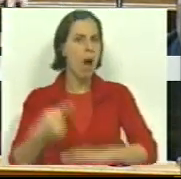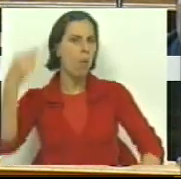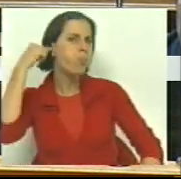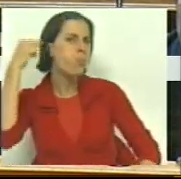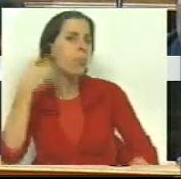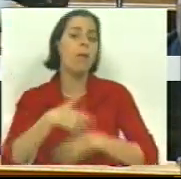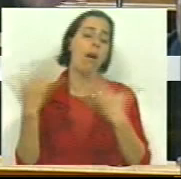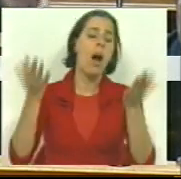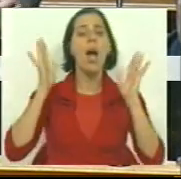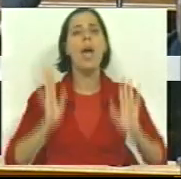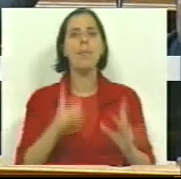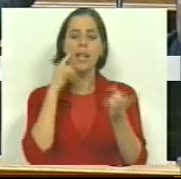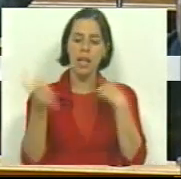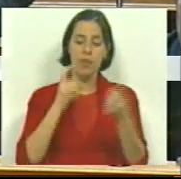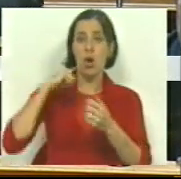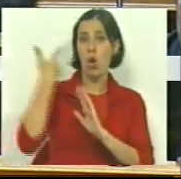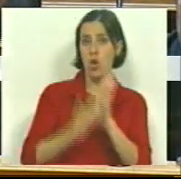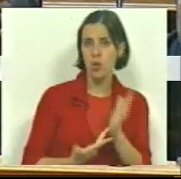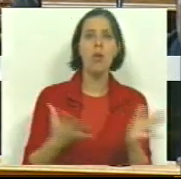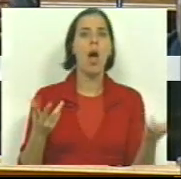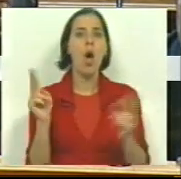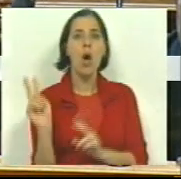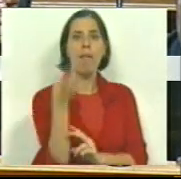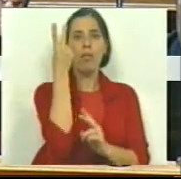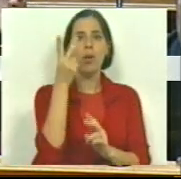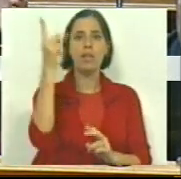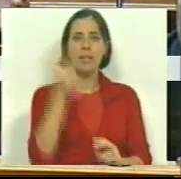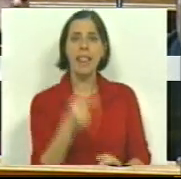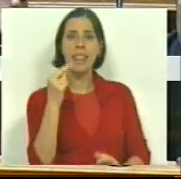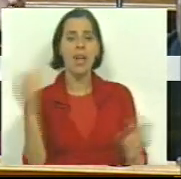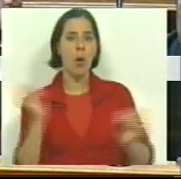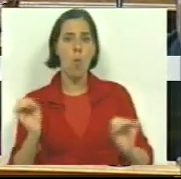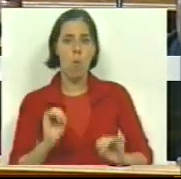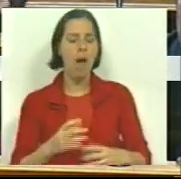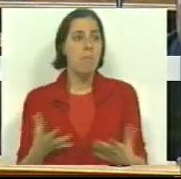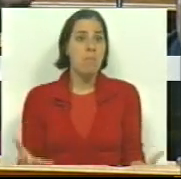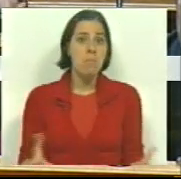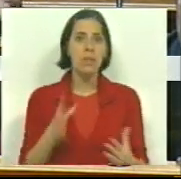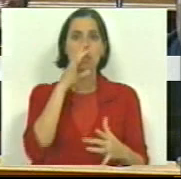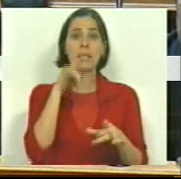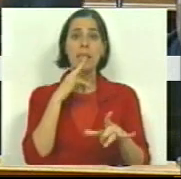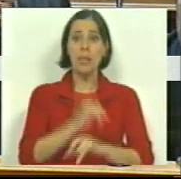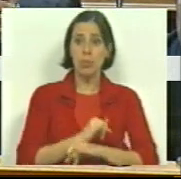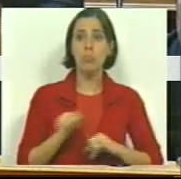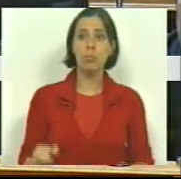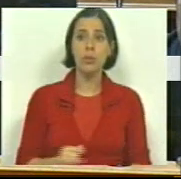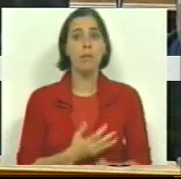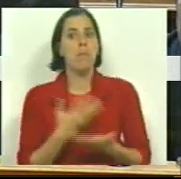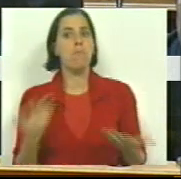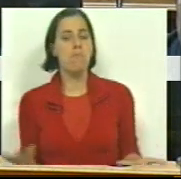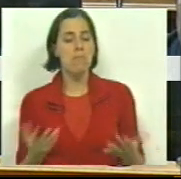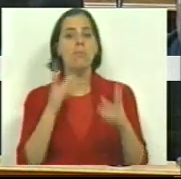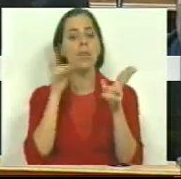bom, é preciso uma revisão constitucional, não tem os dois terços. Dizer, bom, se isso for impossível, então